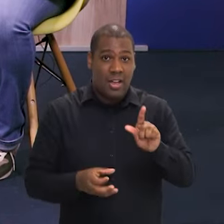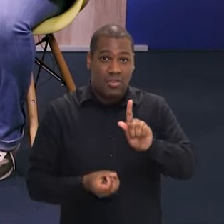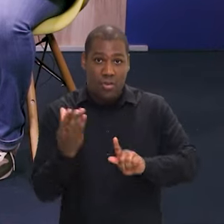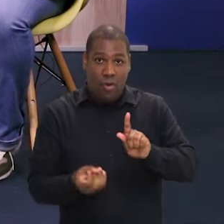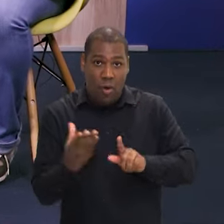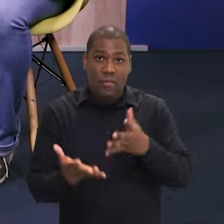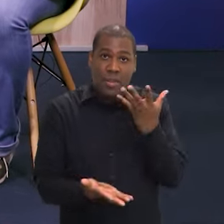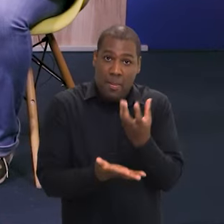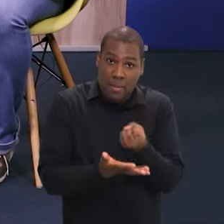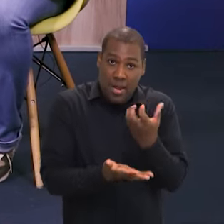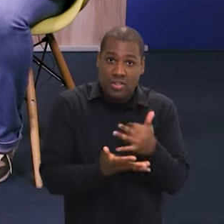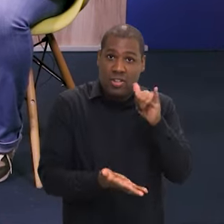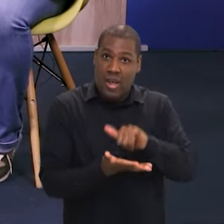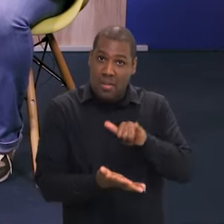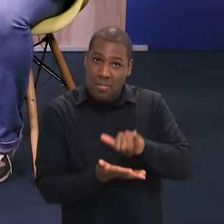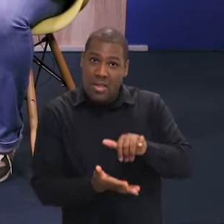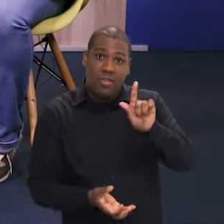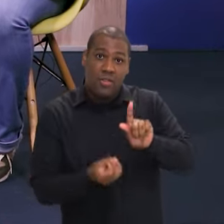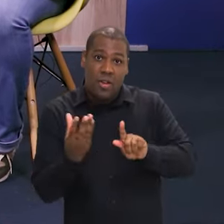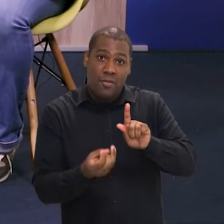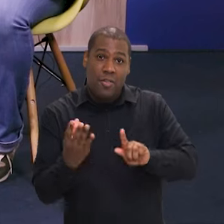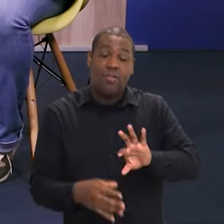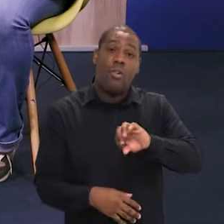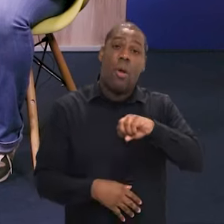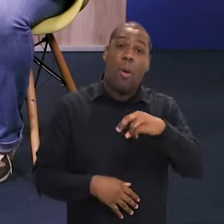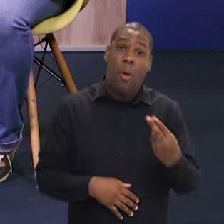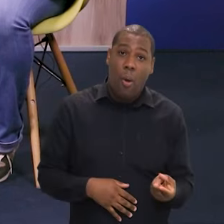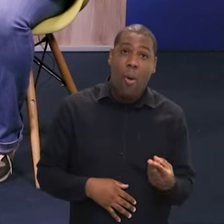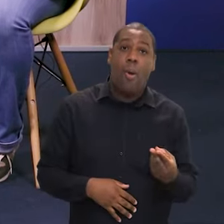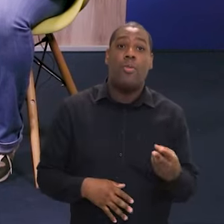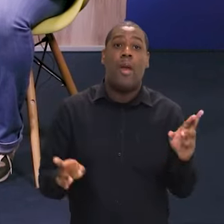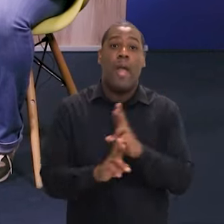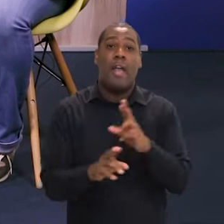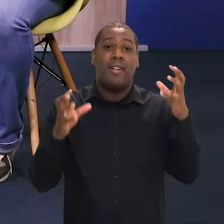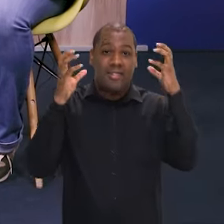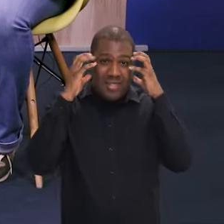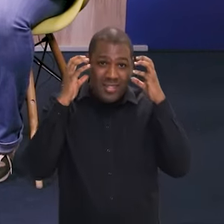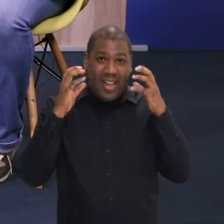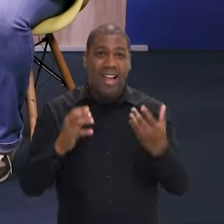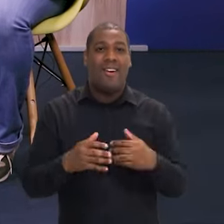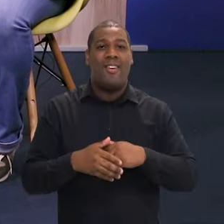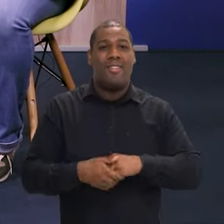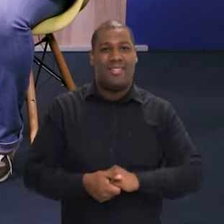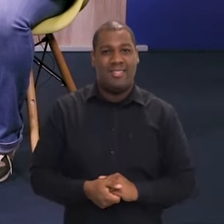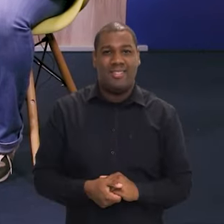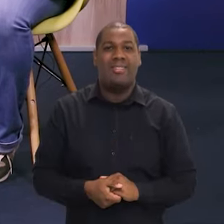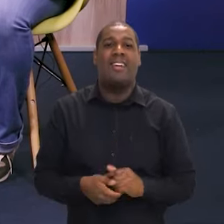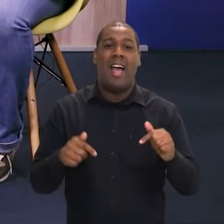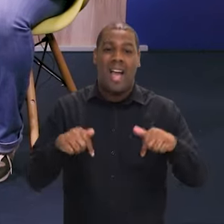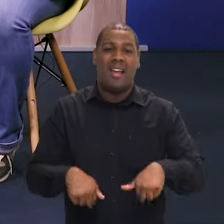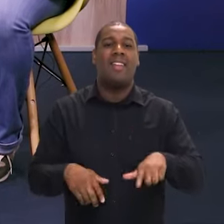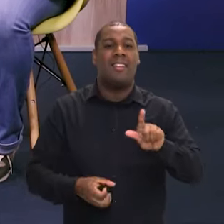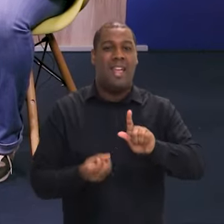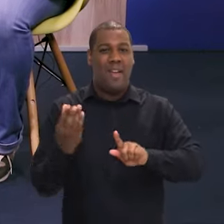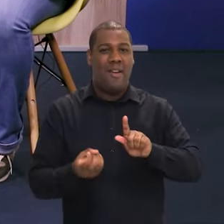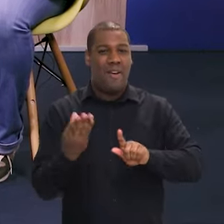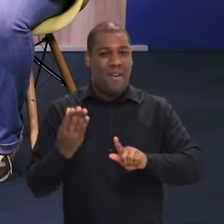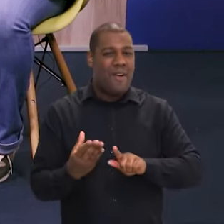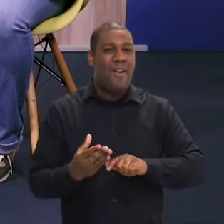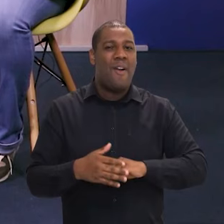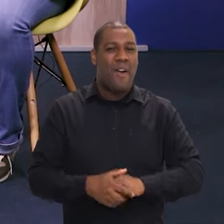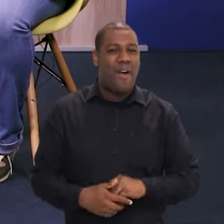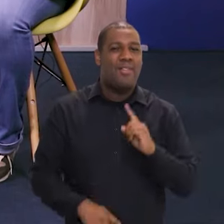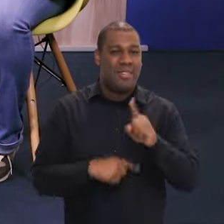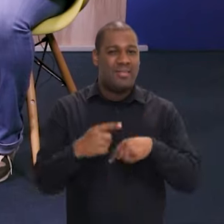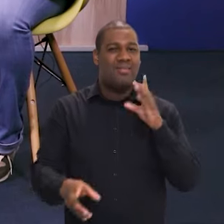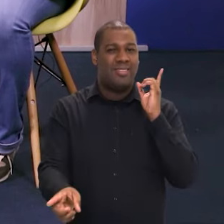site do Canal GOV, baixe o nosso aplicativo ou nos ouça pela Rede Nacional de Rádio. O Brasil em Pauta continua sempre aqui no